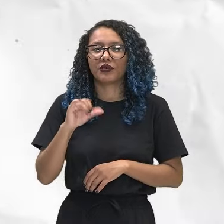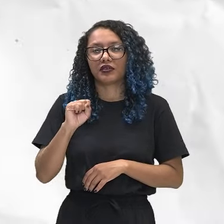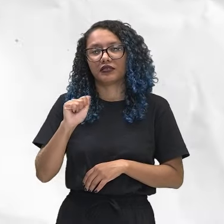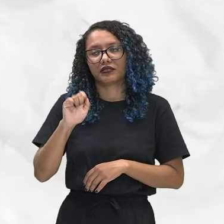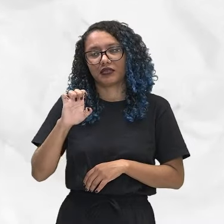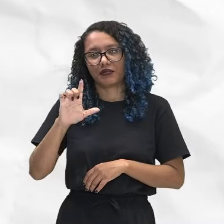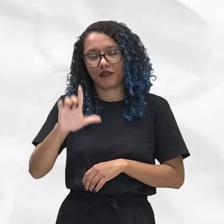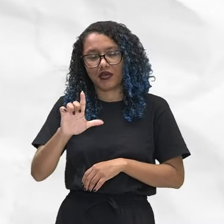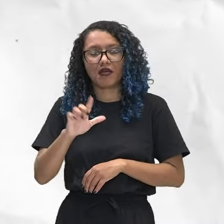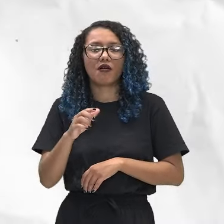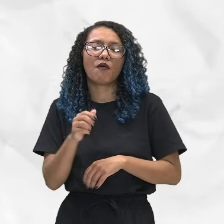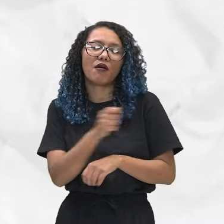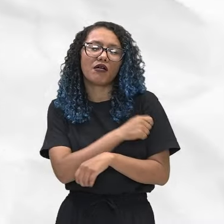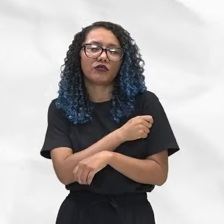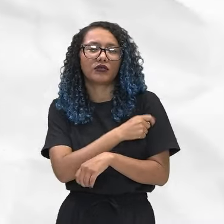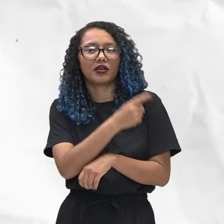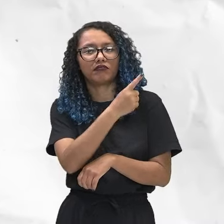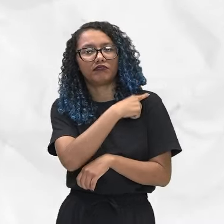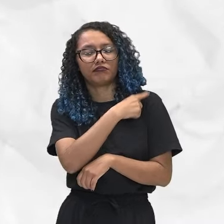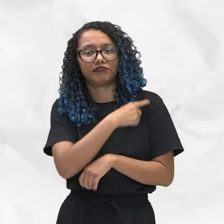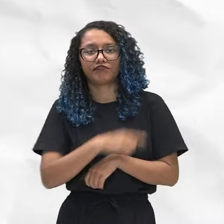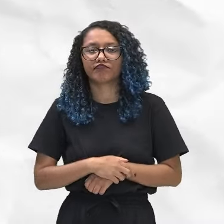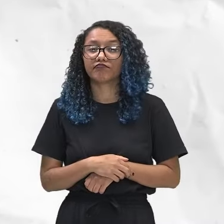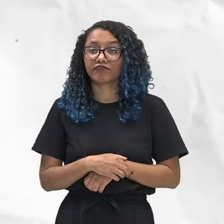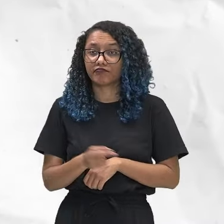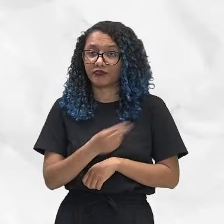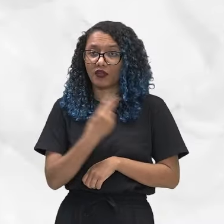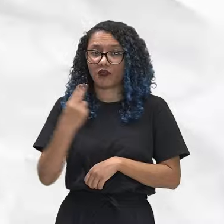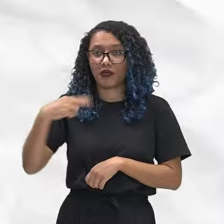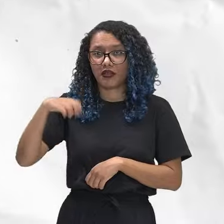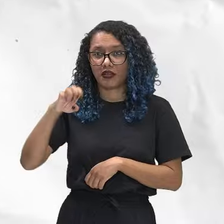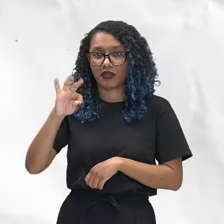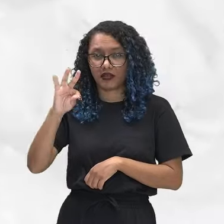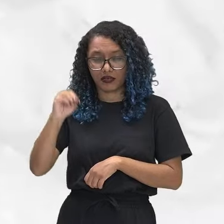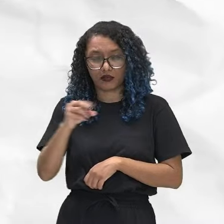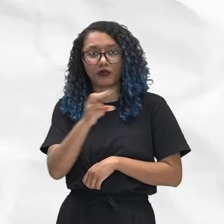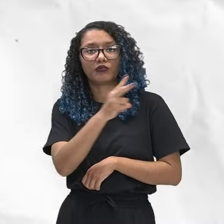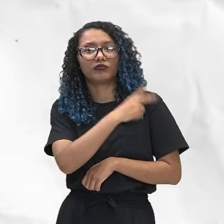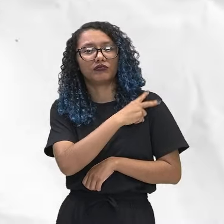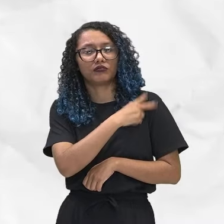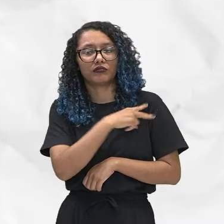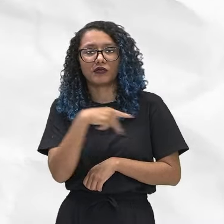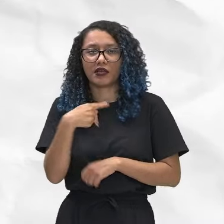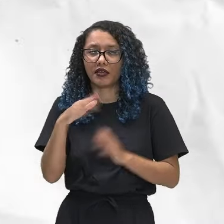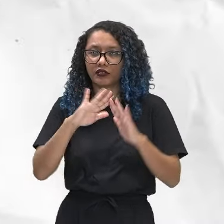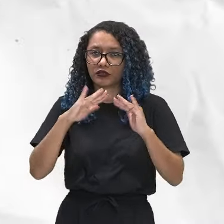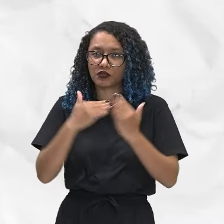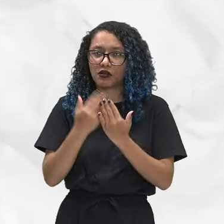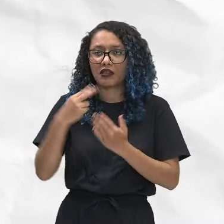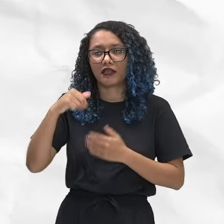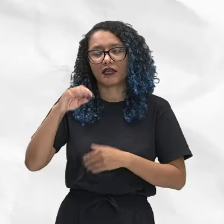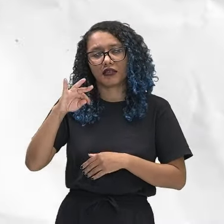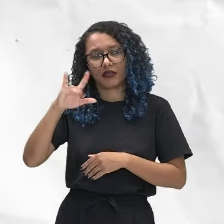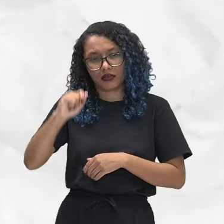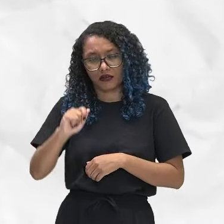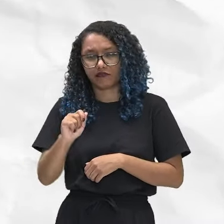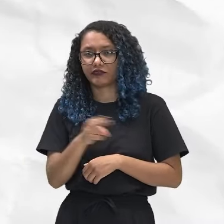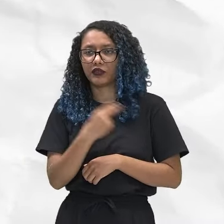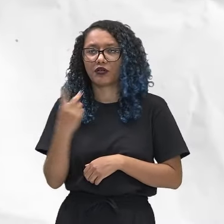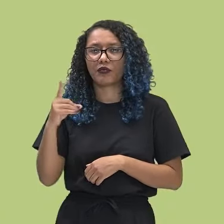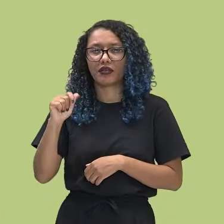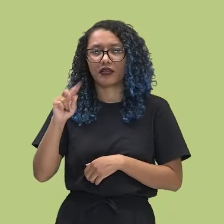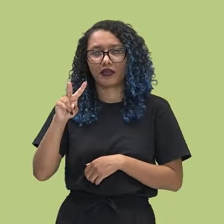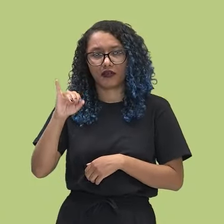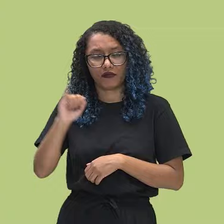aluna do primeiro ano 3. Eu me chamo Alberto Neto, sou do segundo ano 3 da Escola Natália. Eu me chamo David Willian e sou do